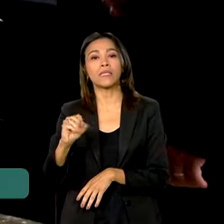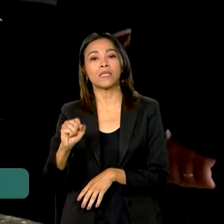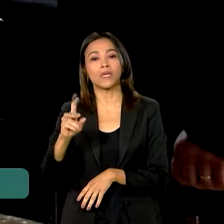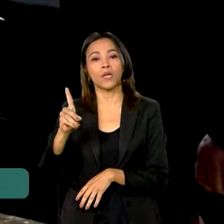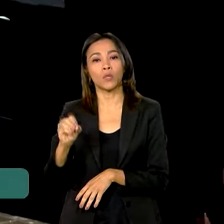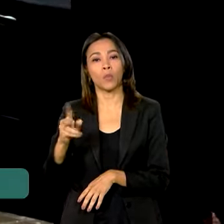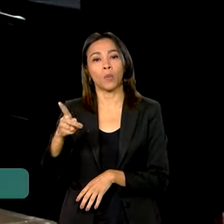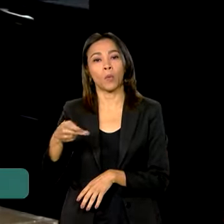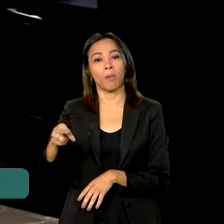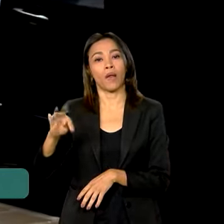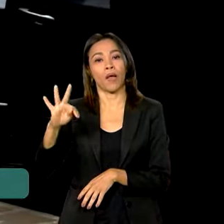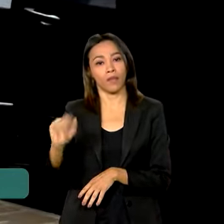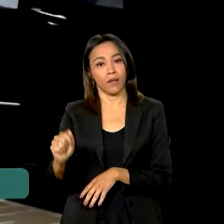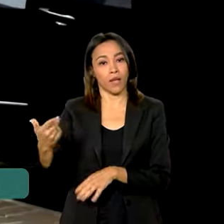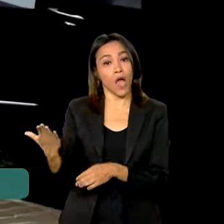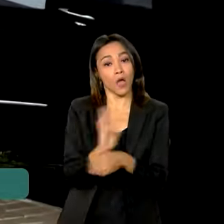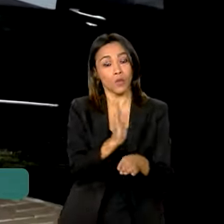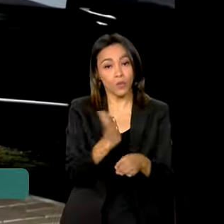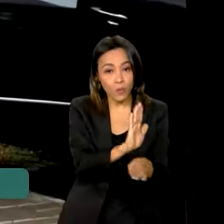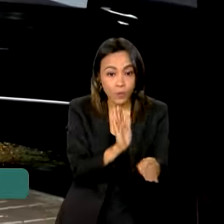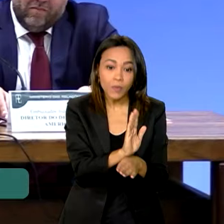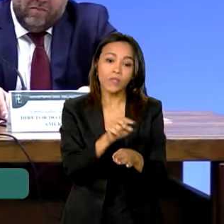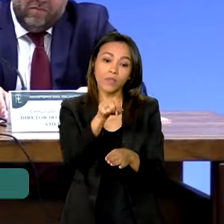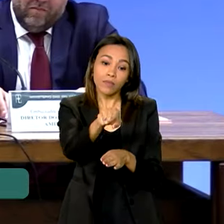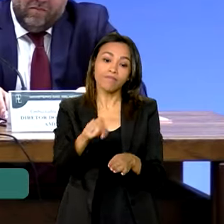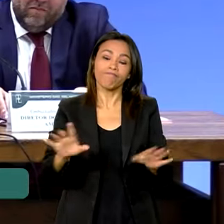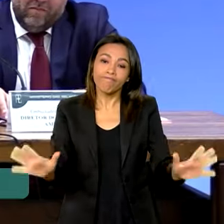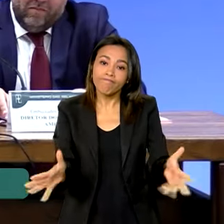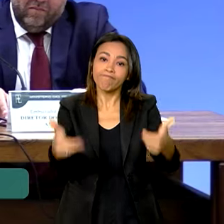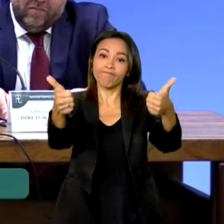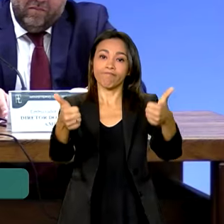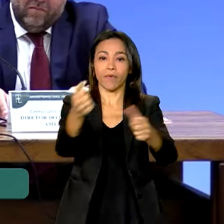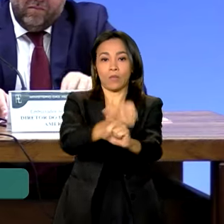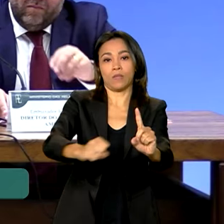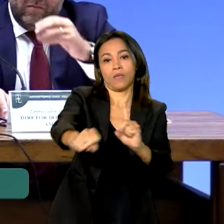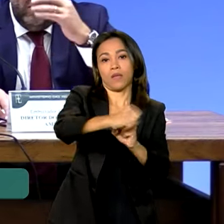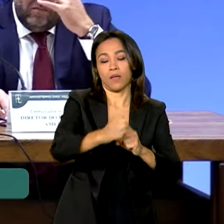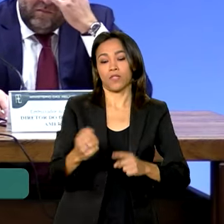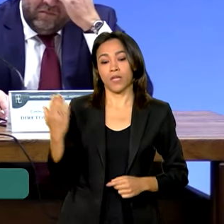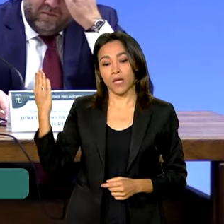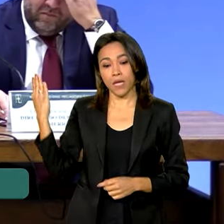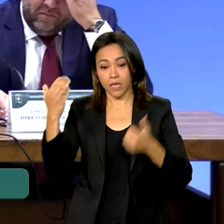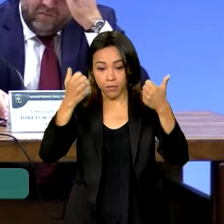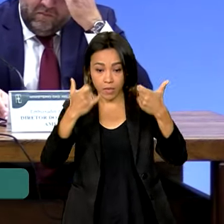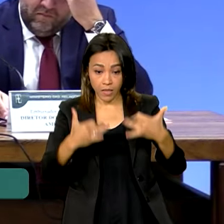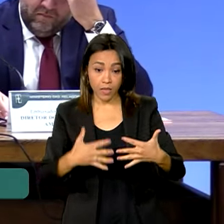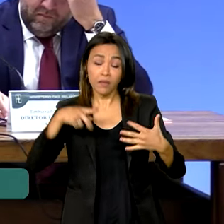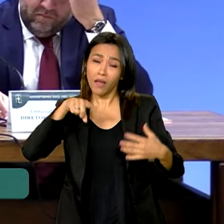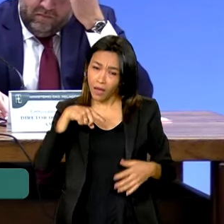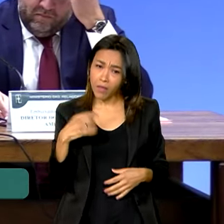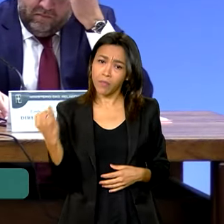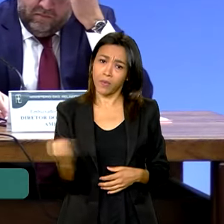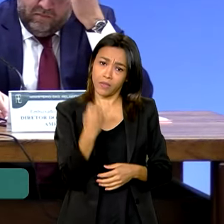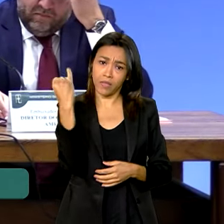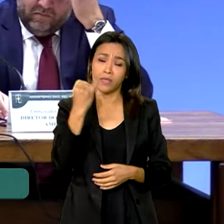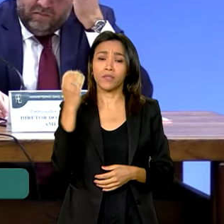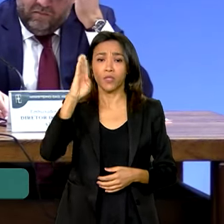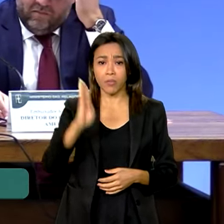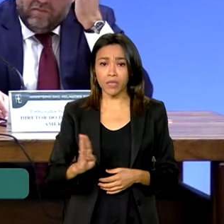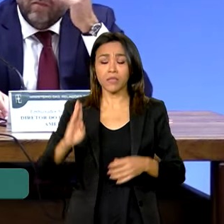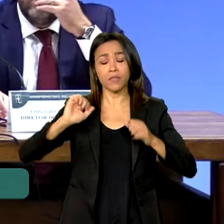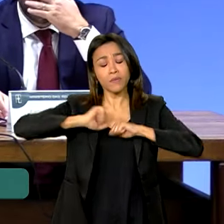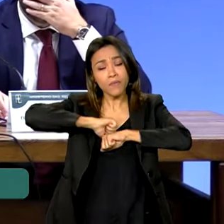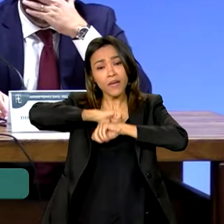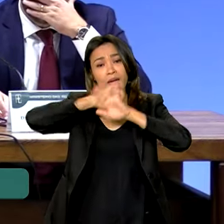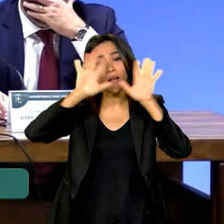desenvolvimento regional e benefícios para a população. É muito importante, e o Brasil sempre deixou isso bem claro,